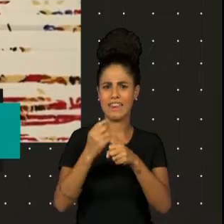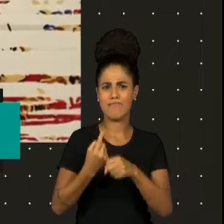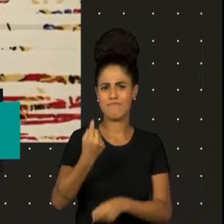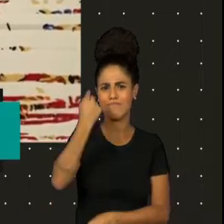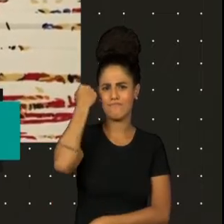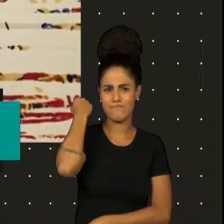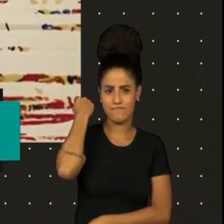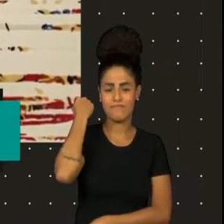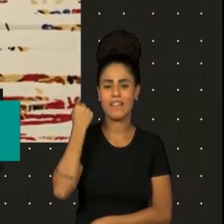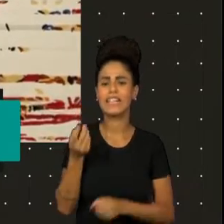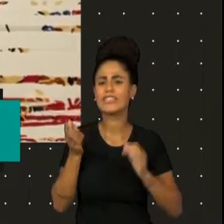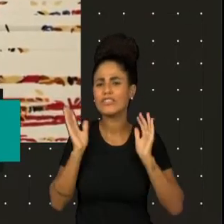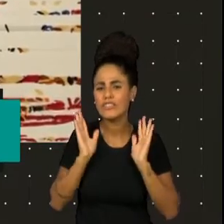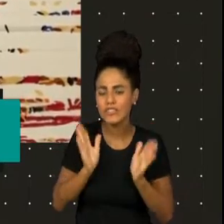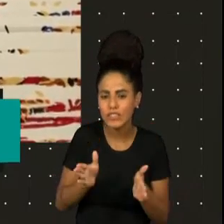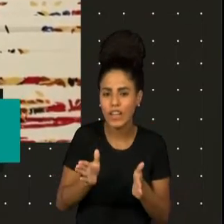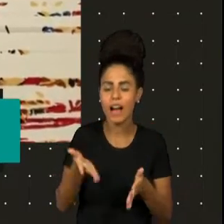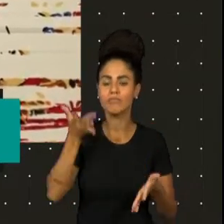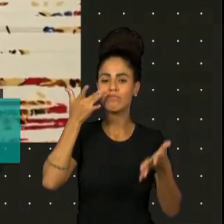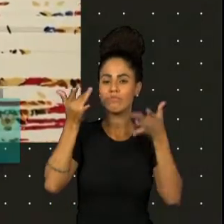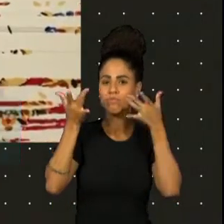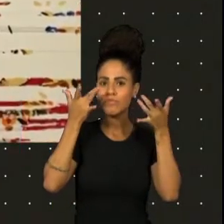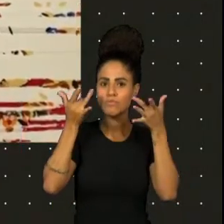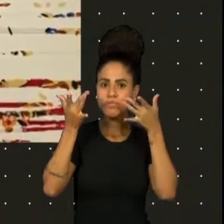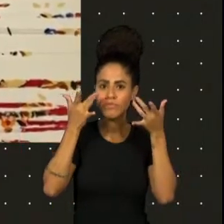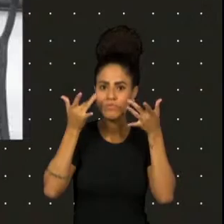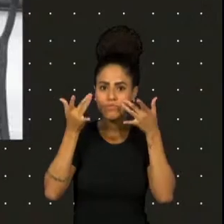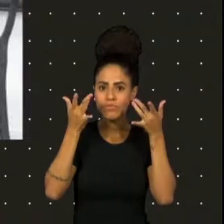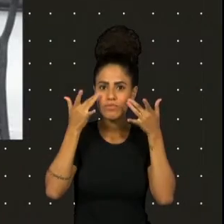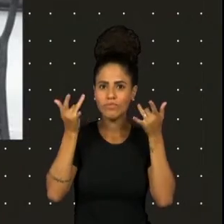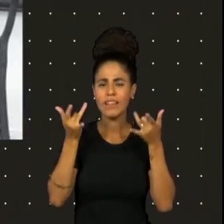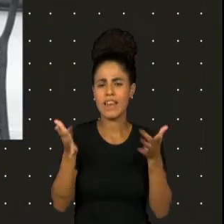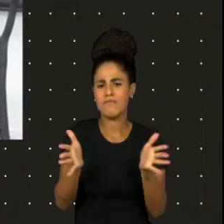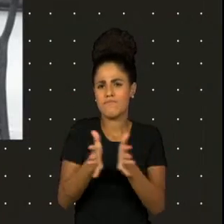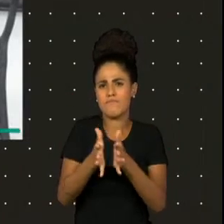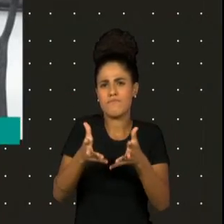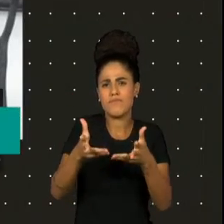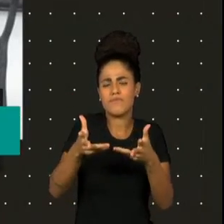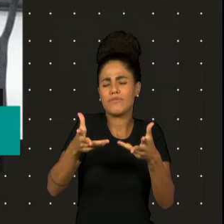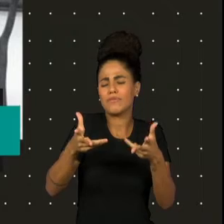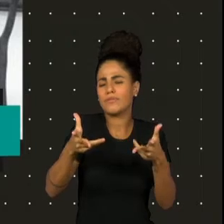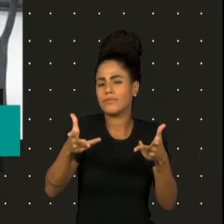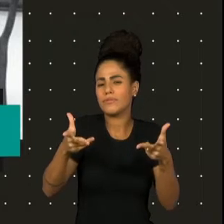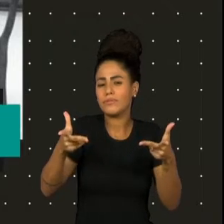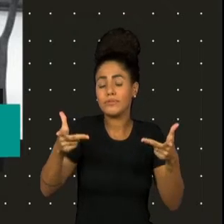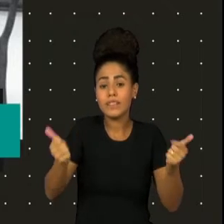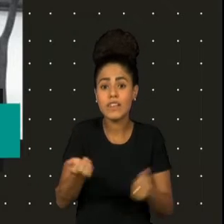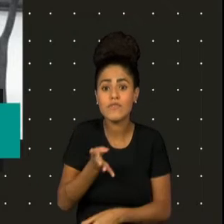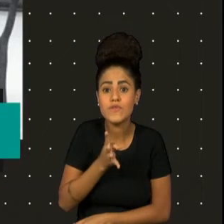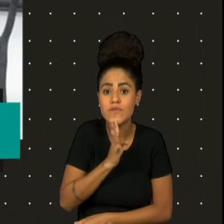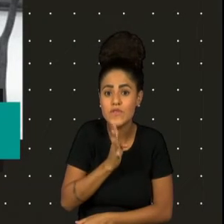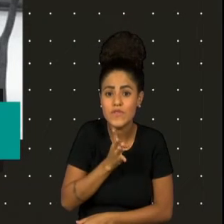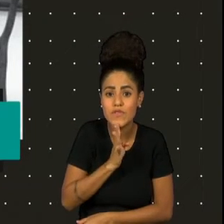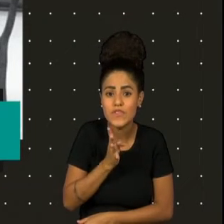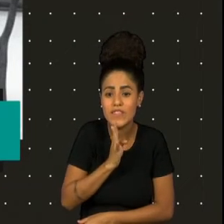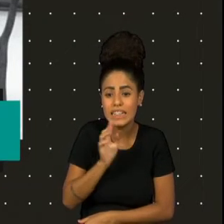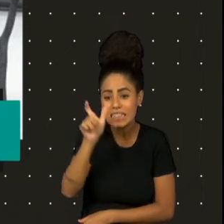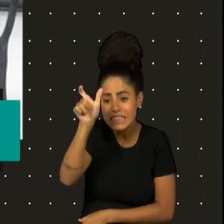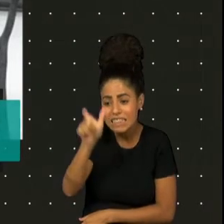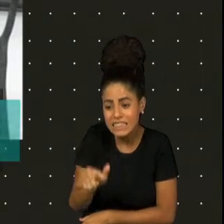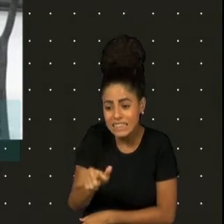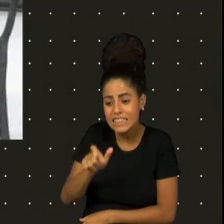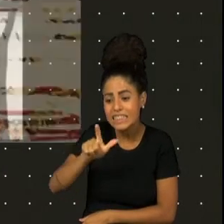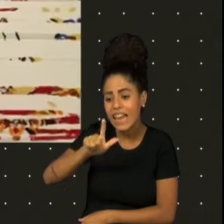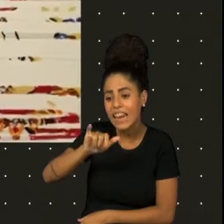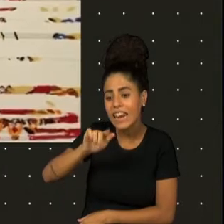Burgueses, de Maxim Gorky. Era um elenco fantástico, mas, para mim, a maravilha foi conhecer o trabalho da